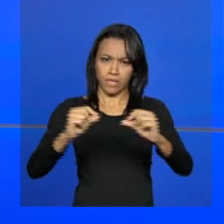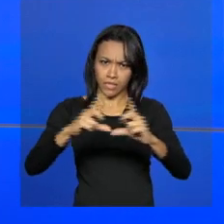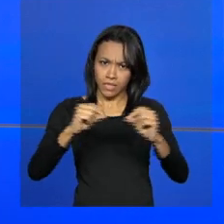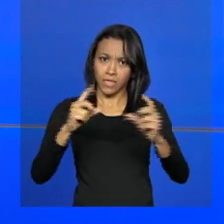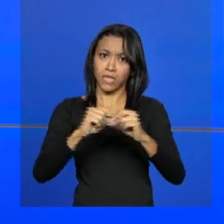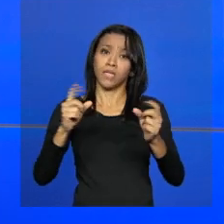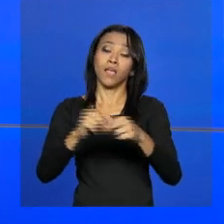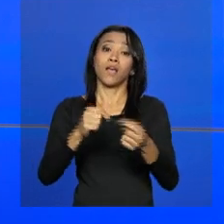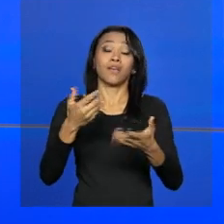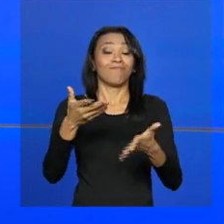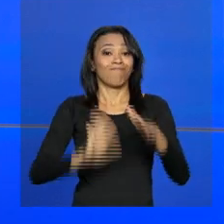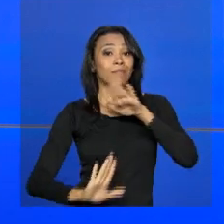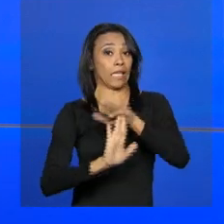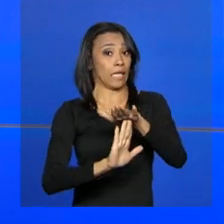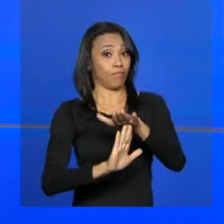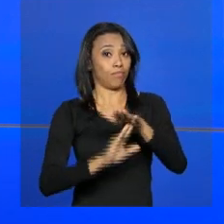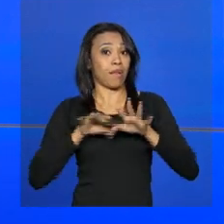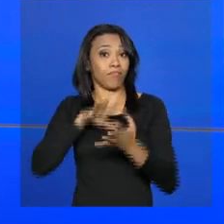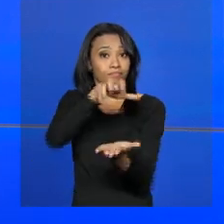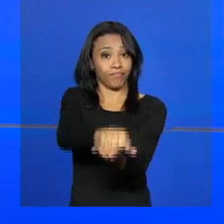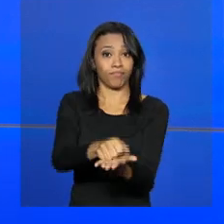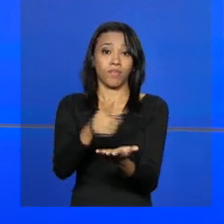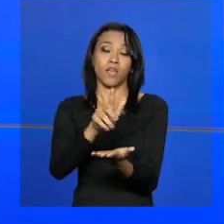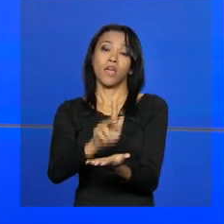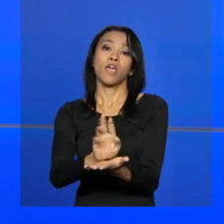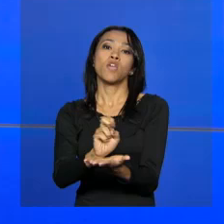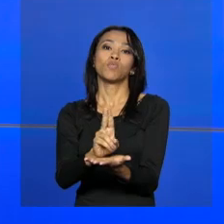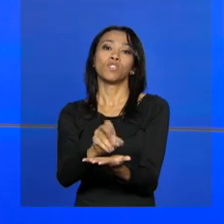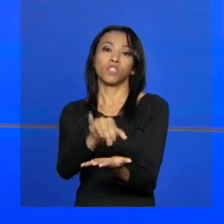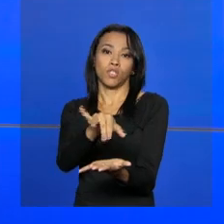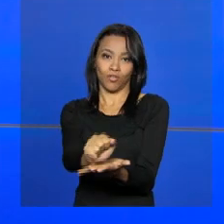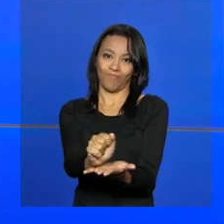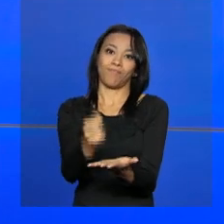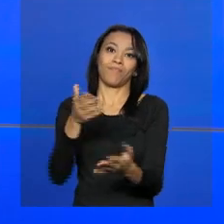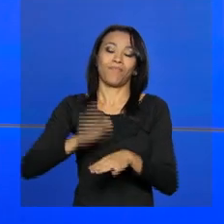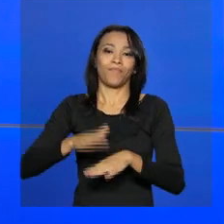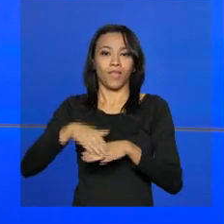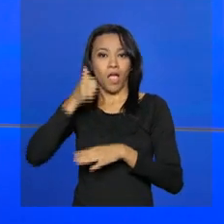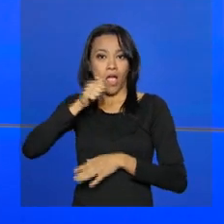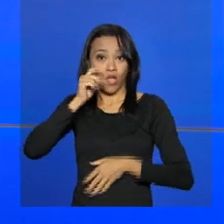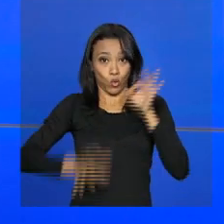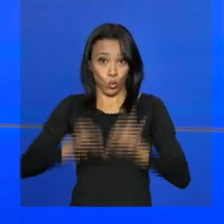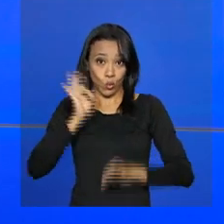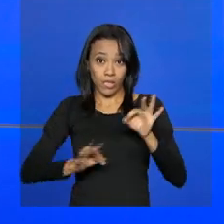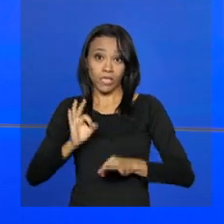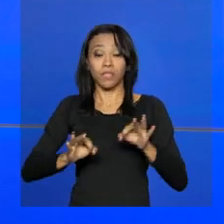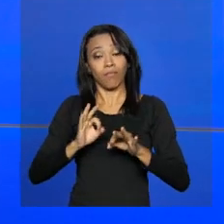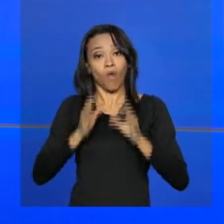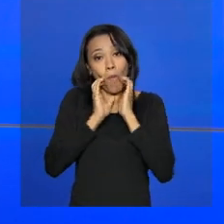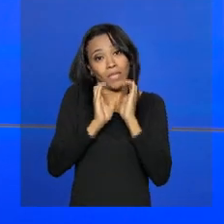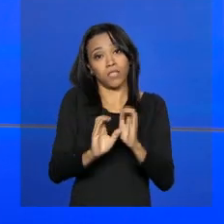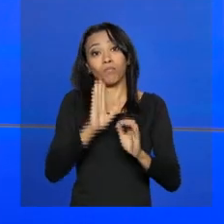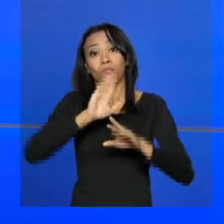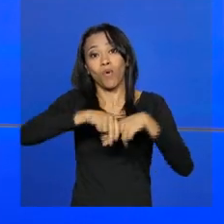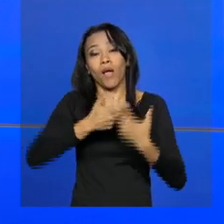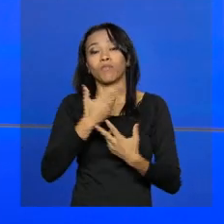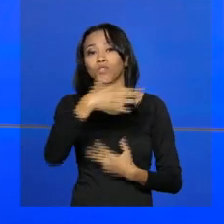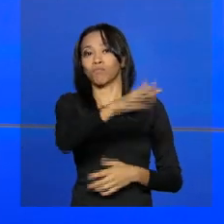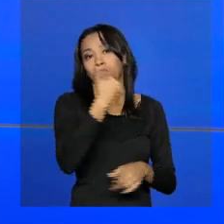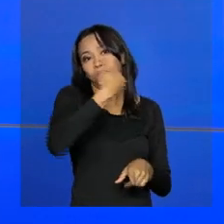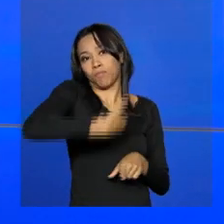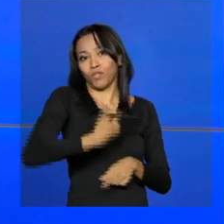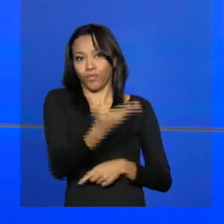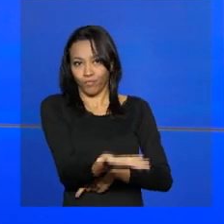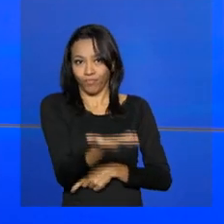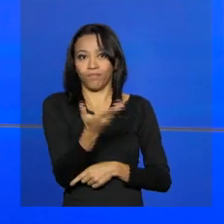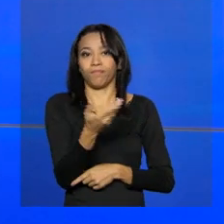Aragão para o cargo de ministro da Justiça. A juíza, de primeira instância, atendeu ao pedido de uma ação popular. A repórter Luna Karen tem